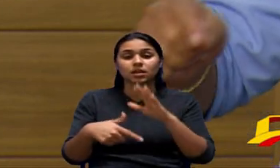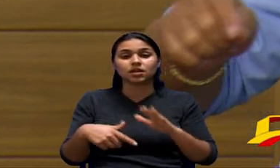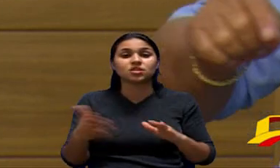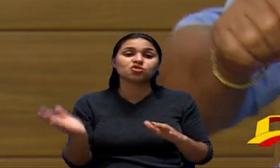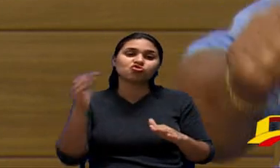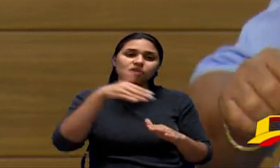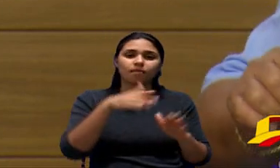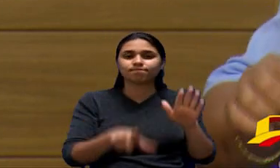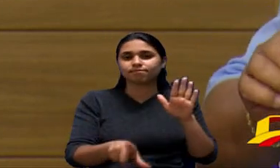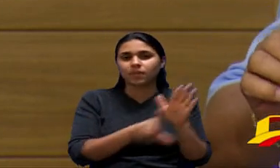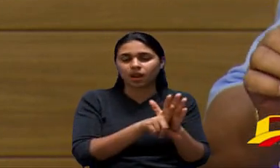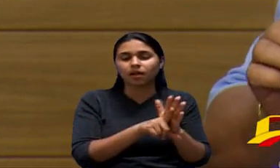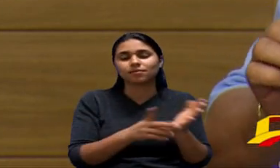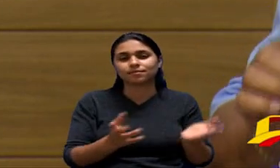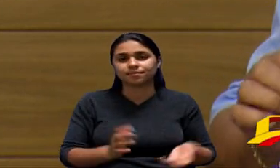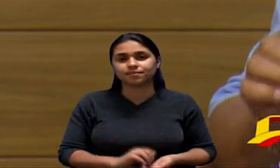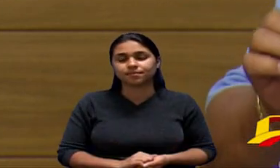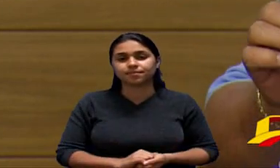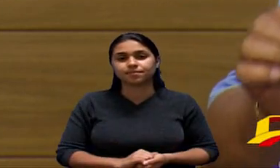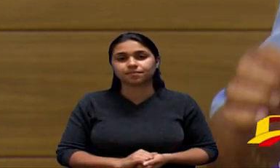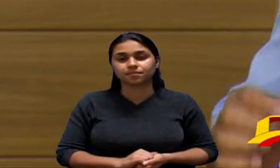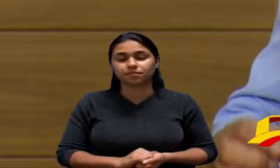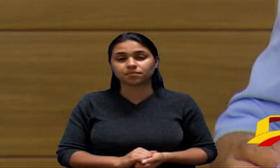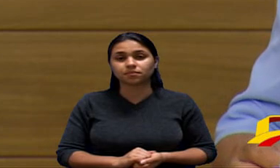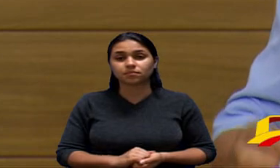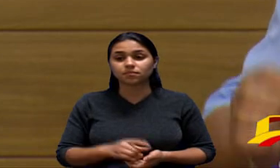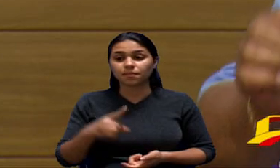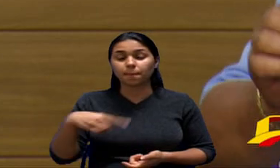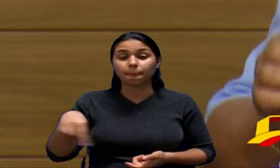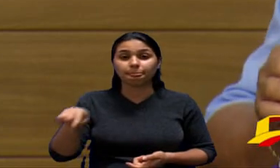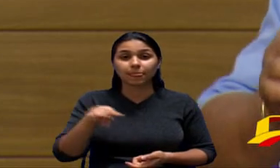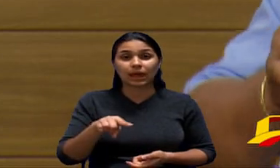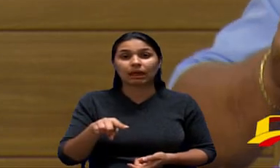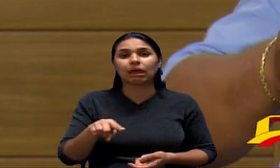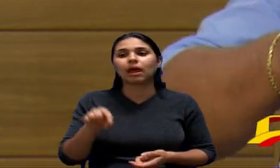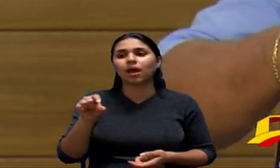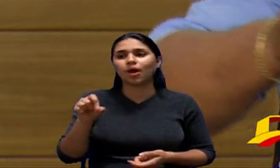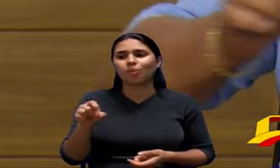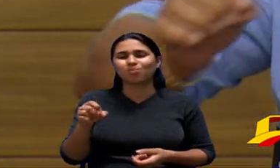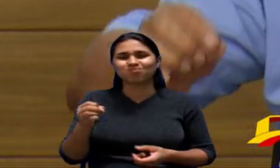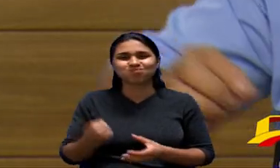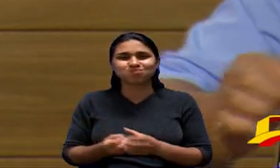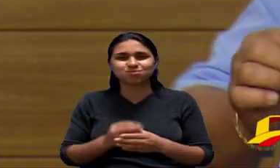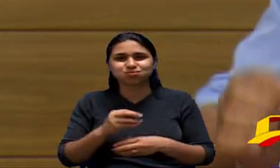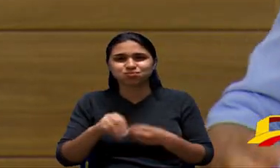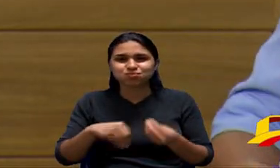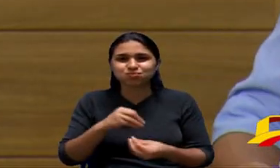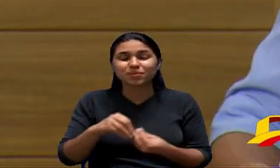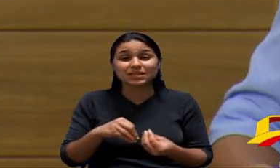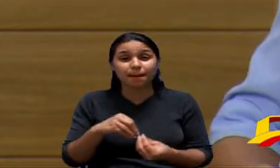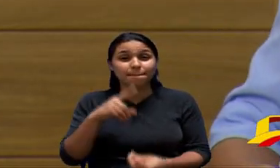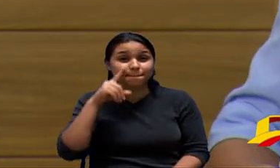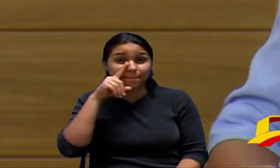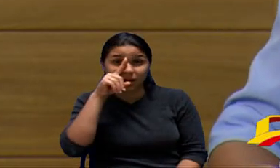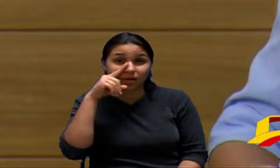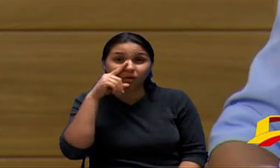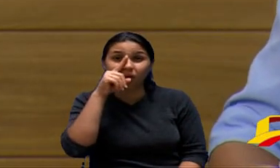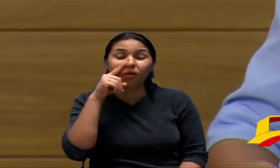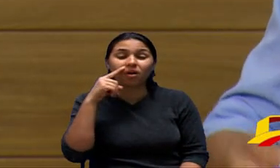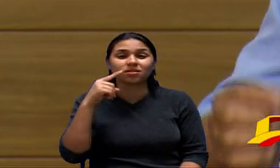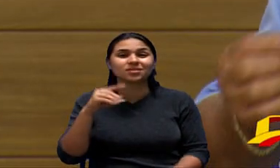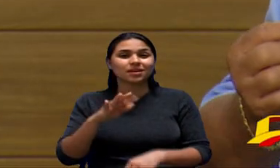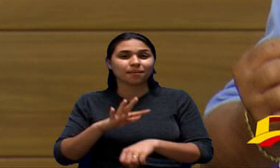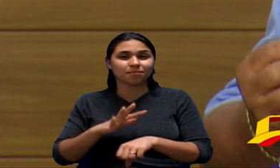o benzeno é uma substância altamente cancerígena e dentro do combustível nós temos outros agentes nocivos da saúde